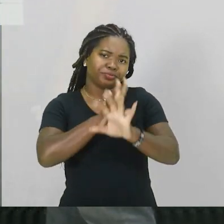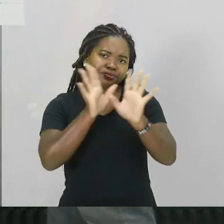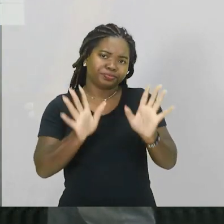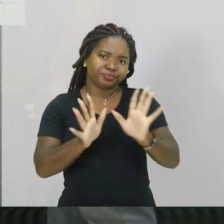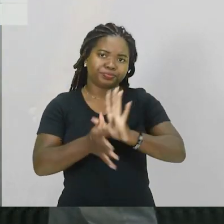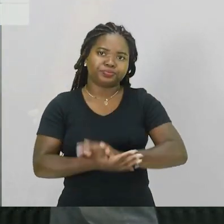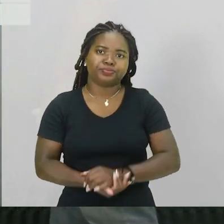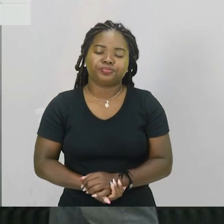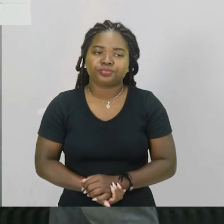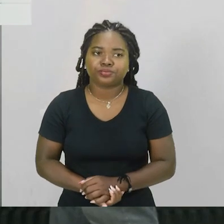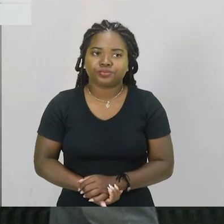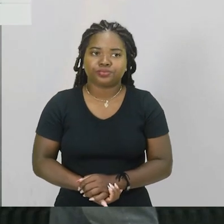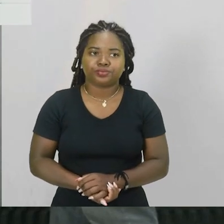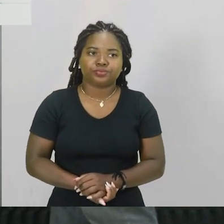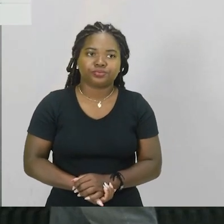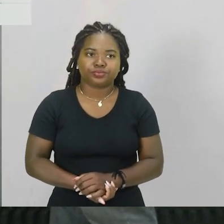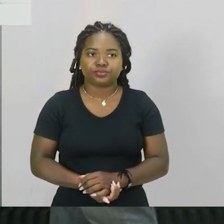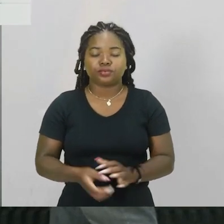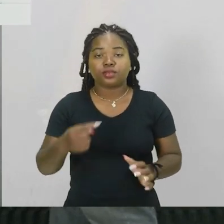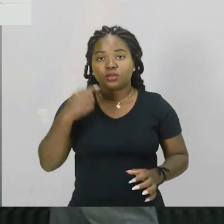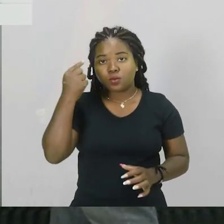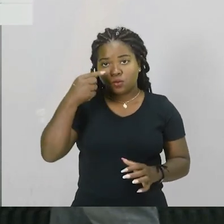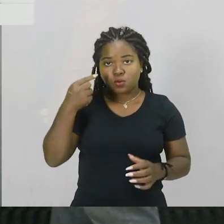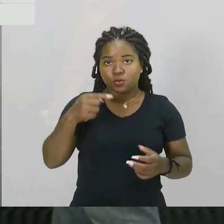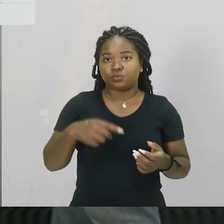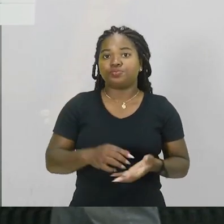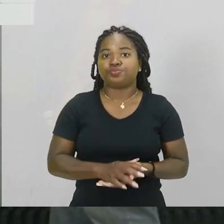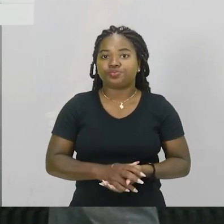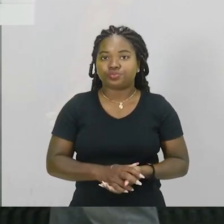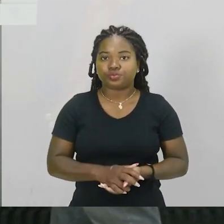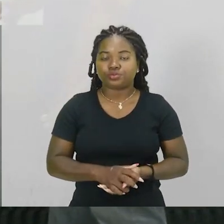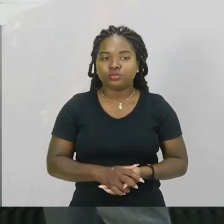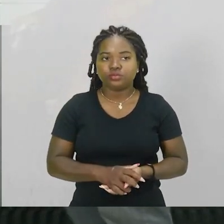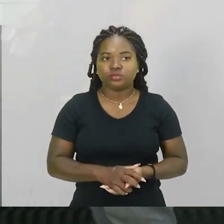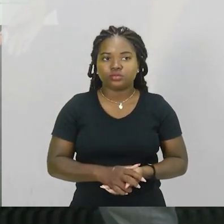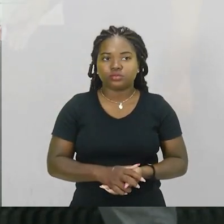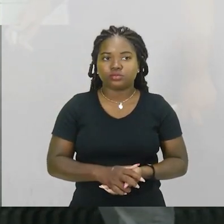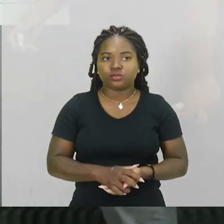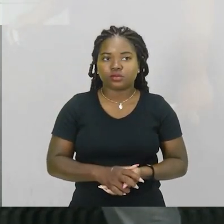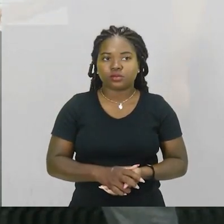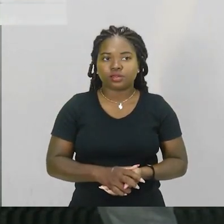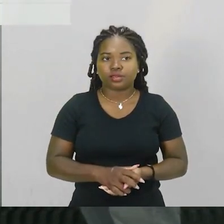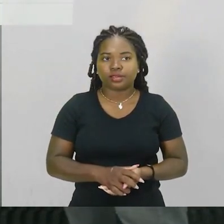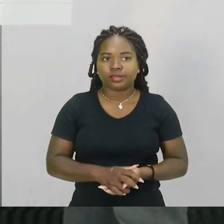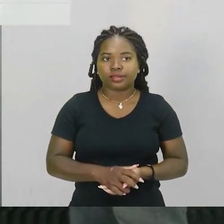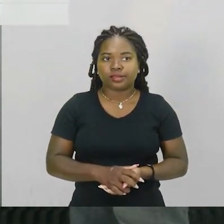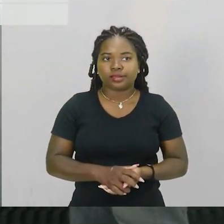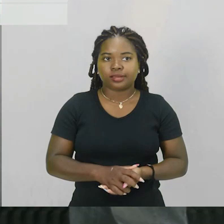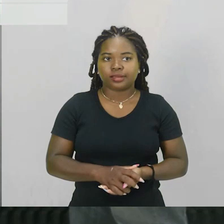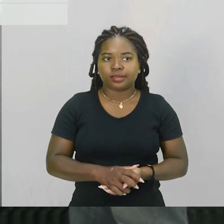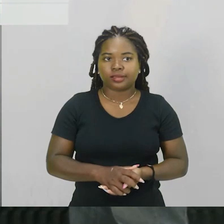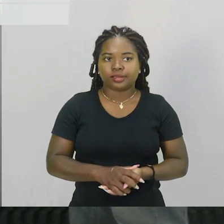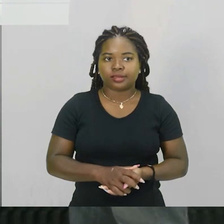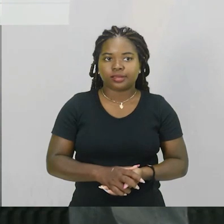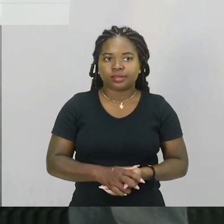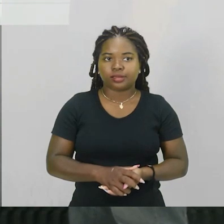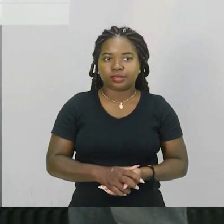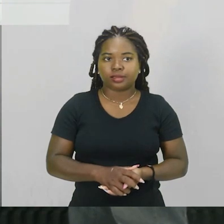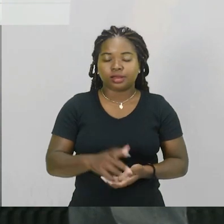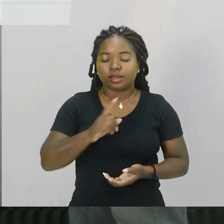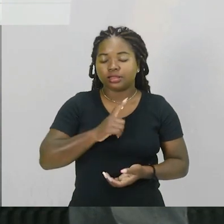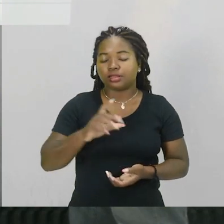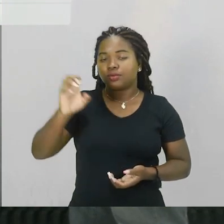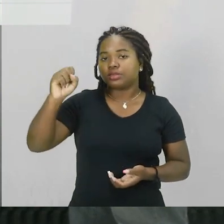aqui ó o olho humano ok? o olho humano e colocasse aqui um